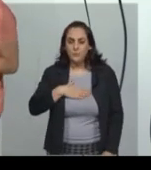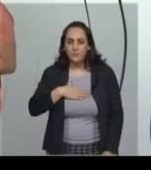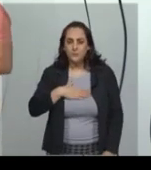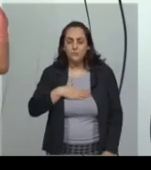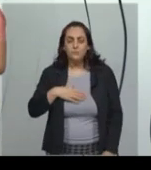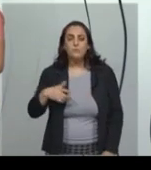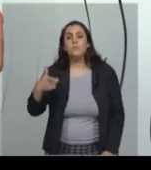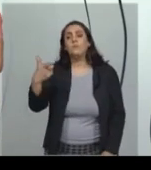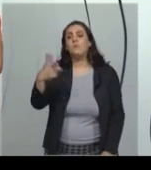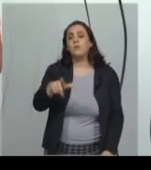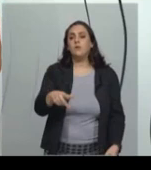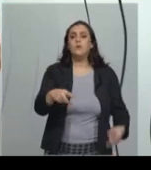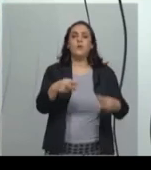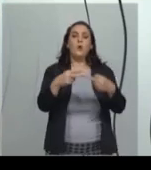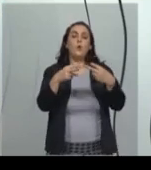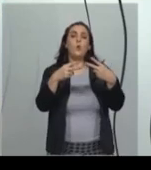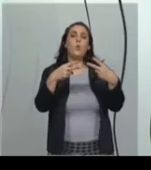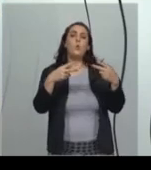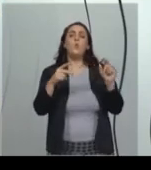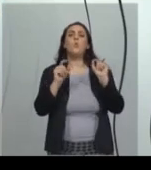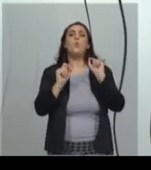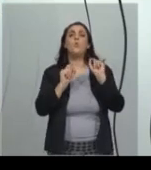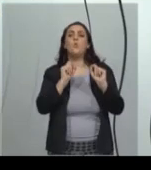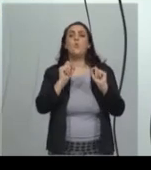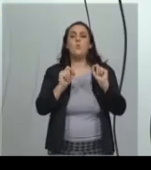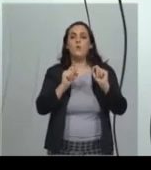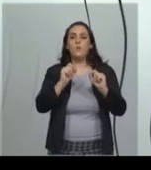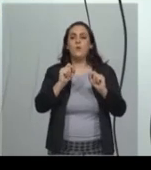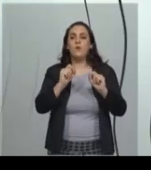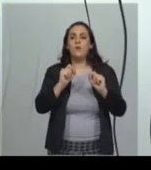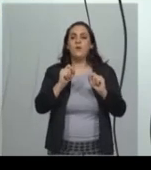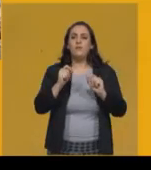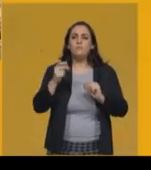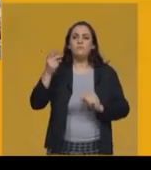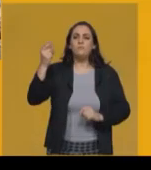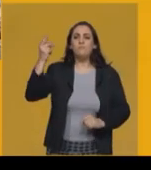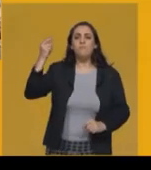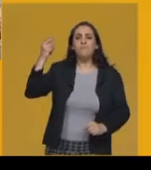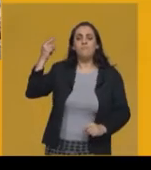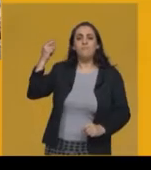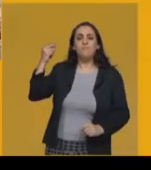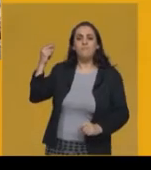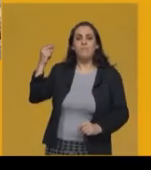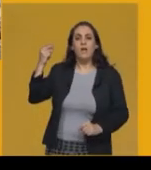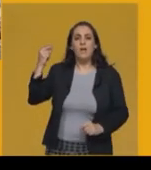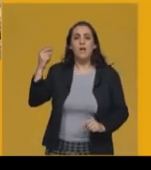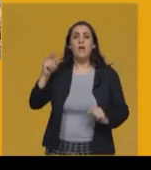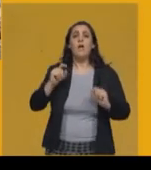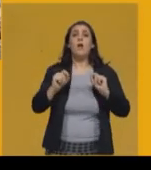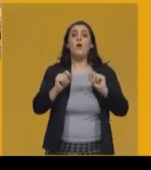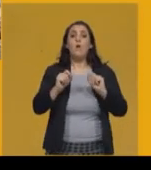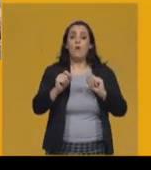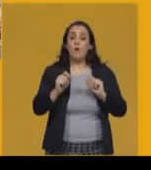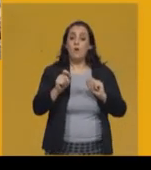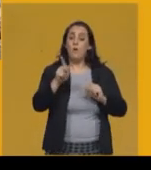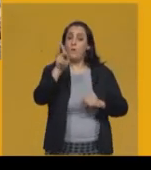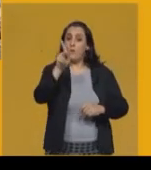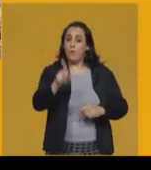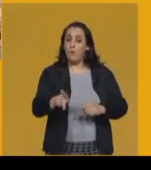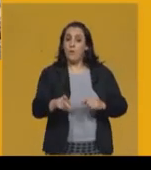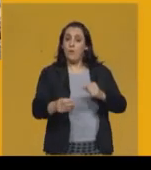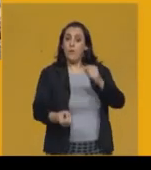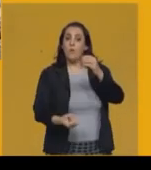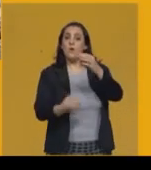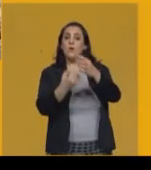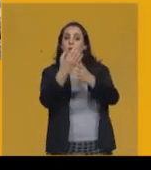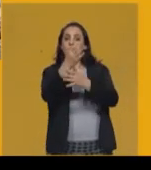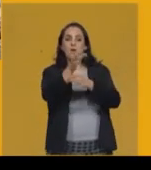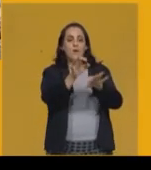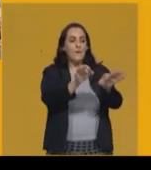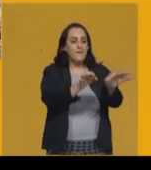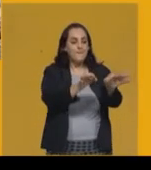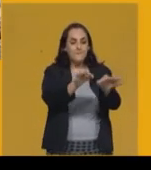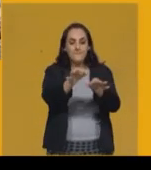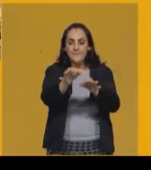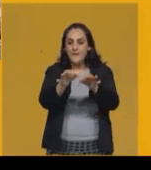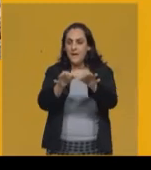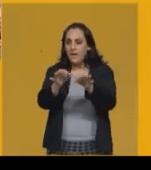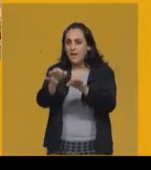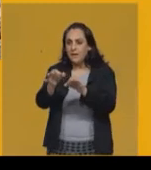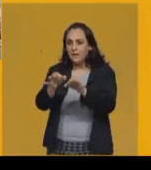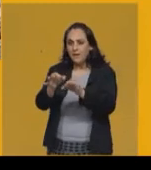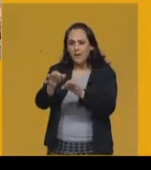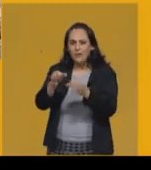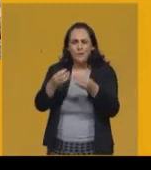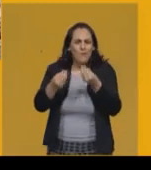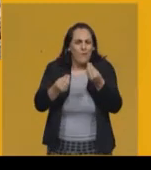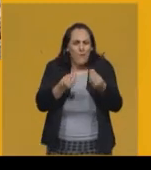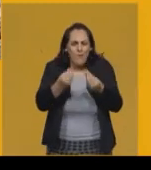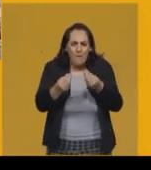Horizonte é a questão de ter sido uma cidade planejada e eu consigo ver isso quando eu vejo aqui